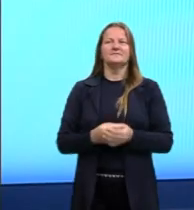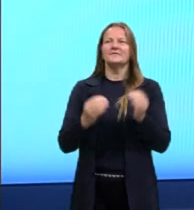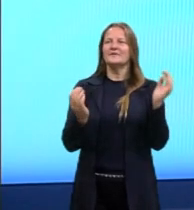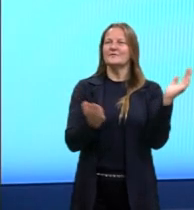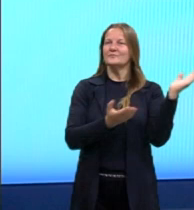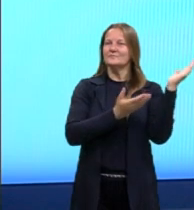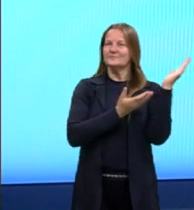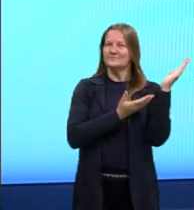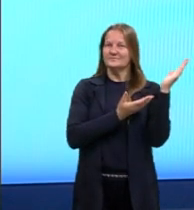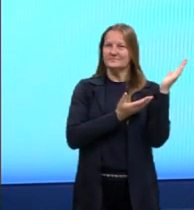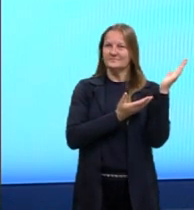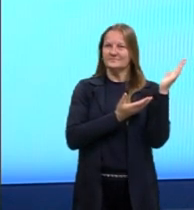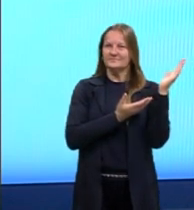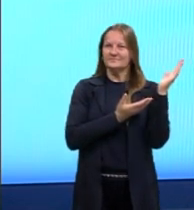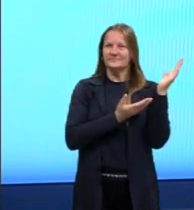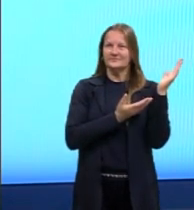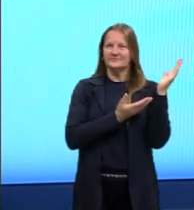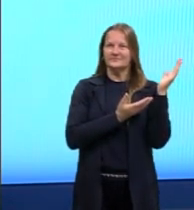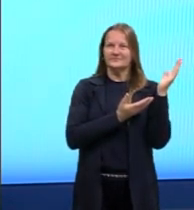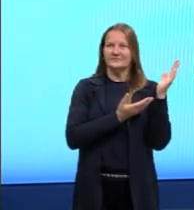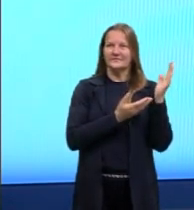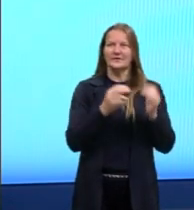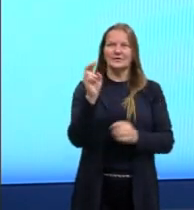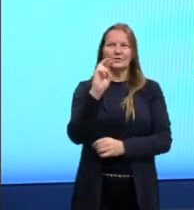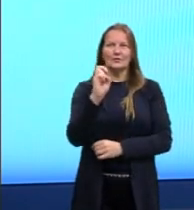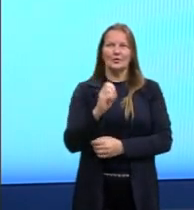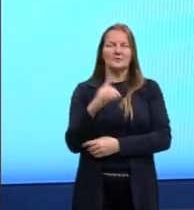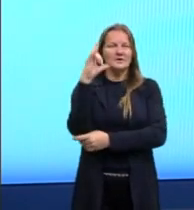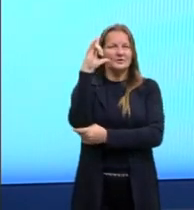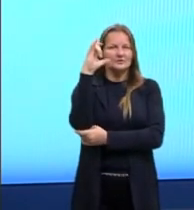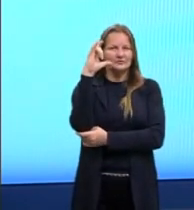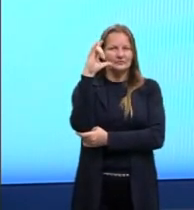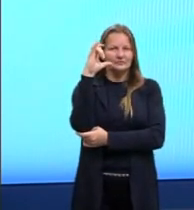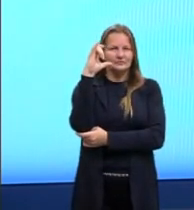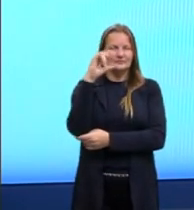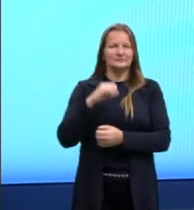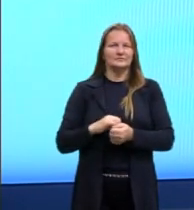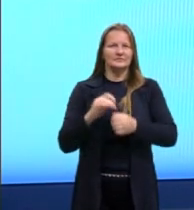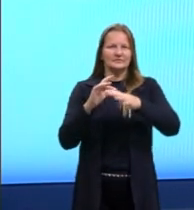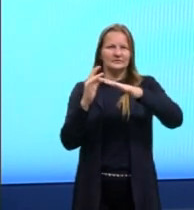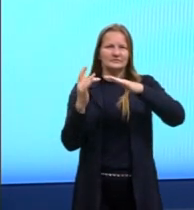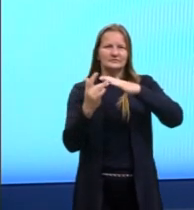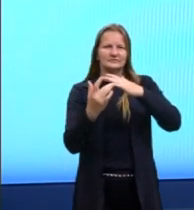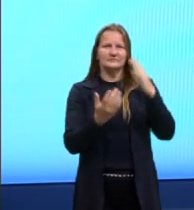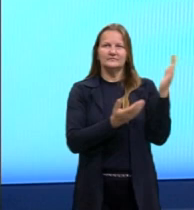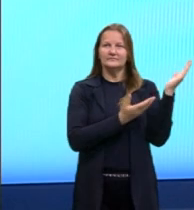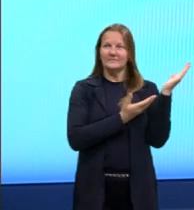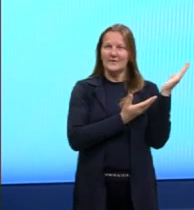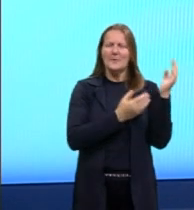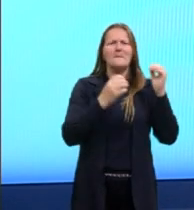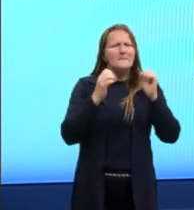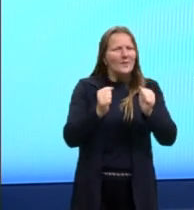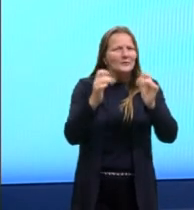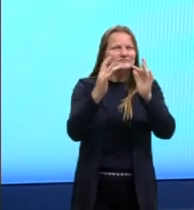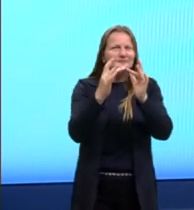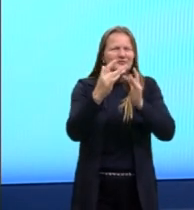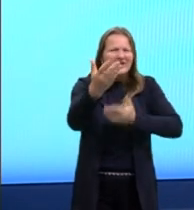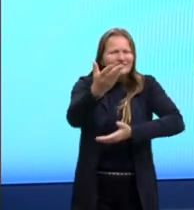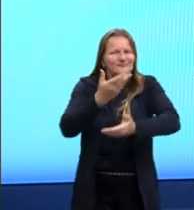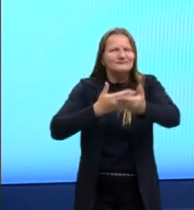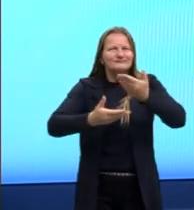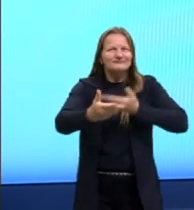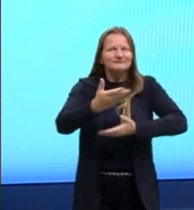nosso primeiro slide, meu nome, meu endereço nas redes sociais para que vocês possam entrar em